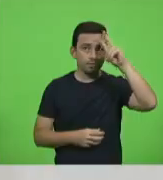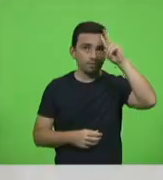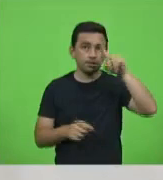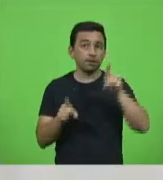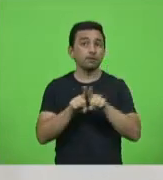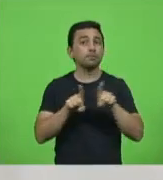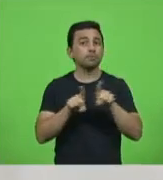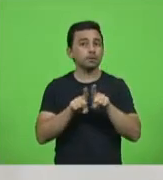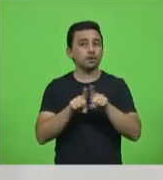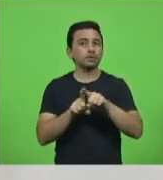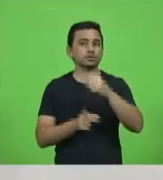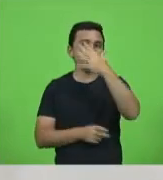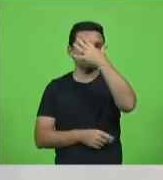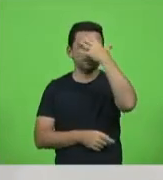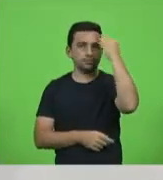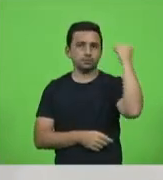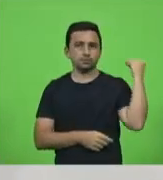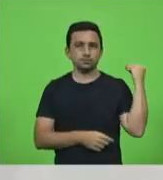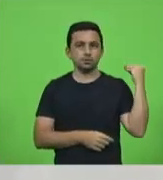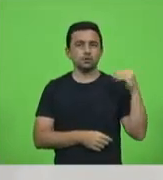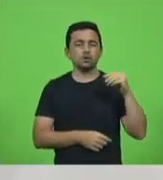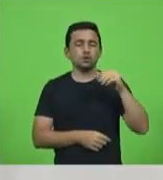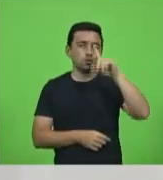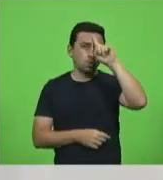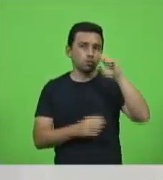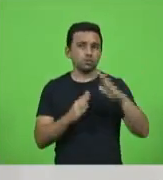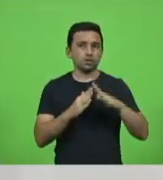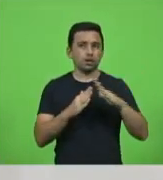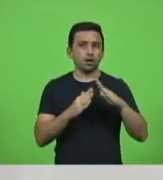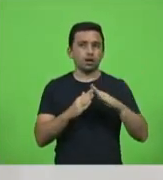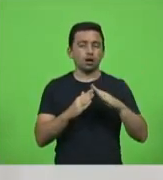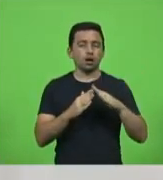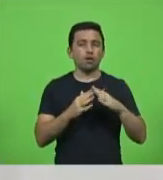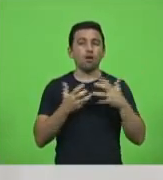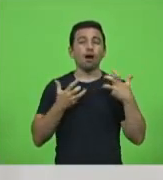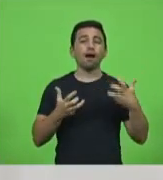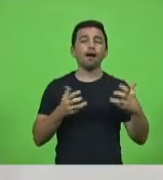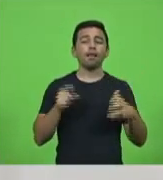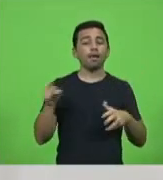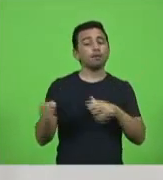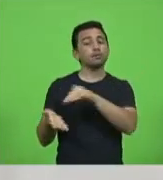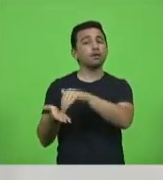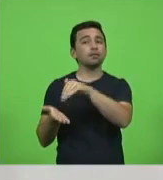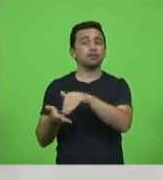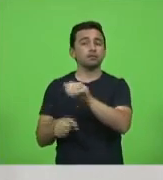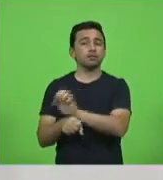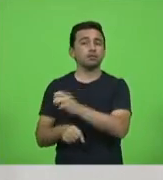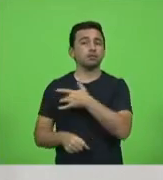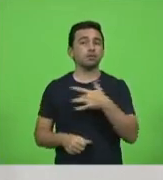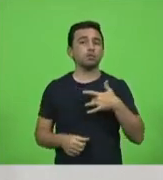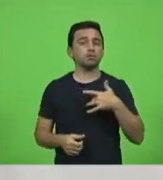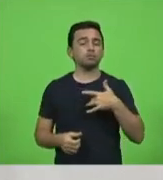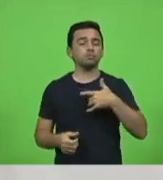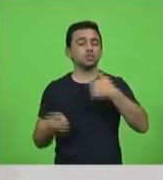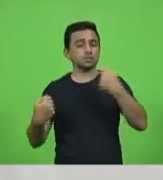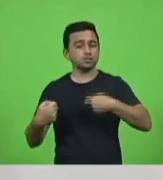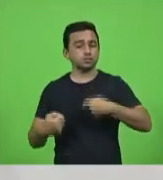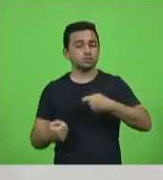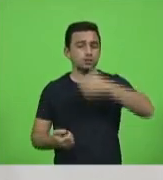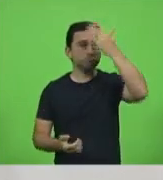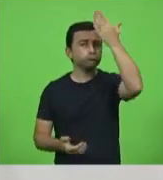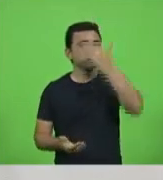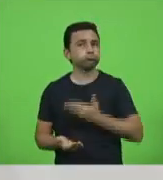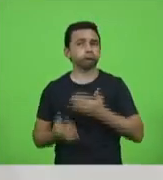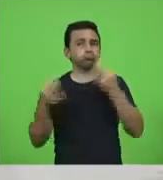esquecendo, o que o hospital espera da Secretaria de Estado da Saúde, que apenas cumpra com o que se comprometeu. Esse é o recado.